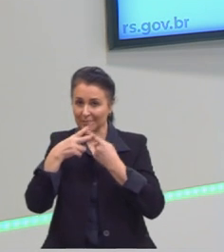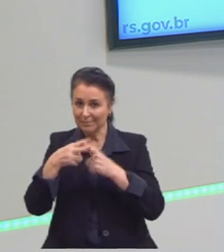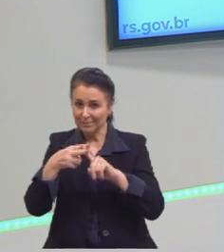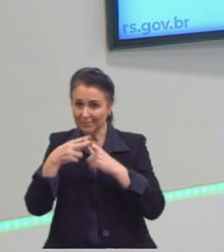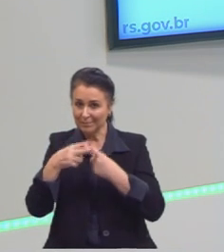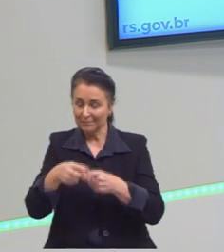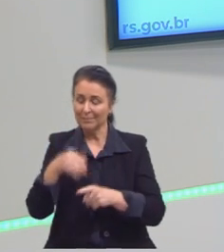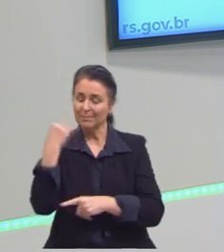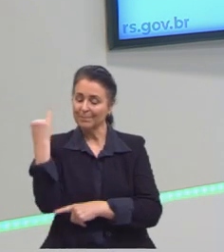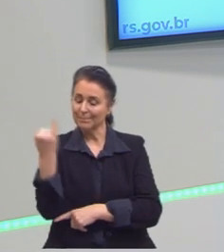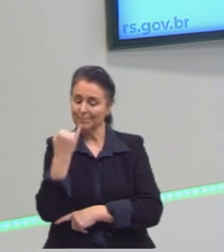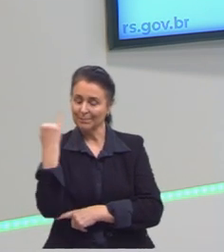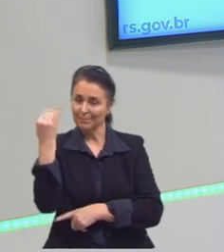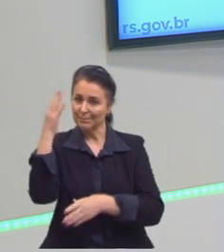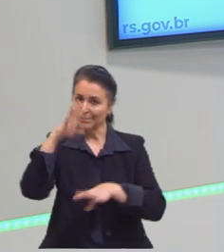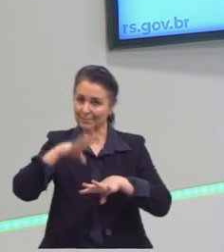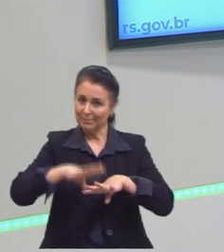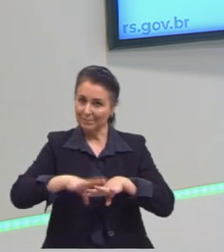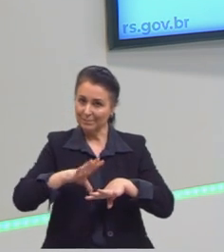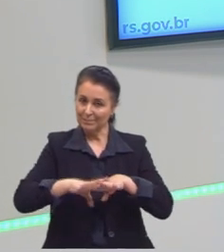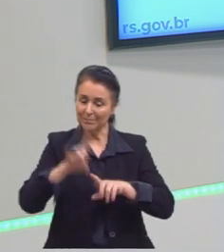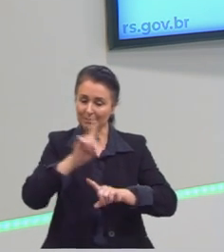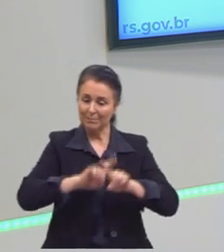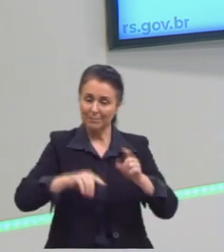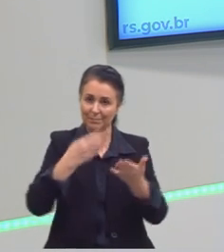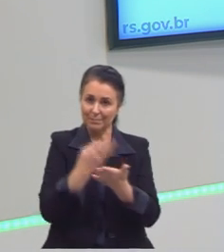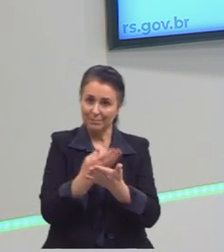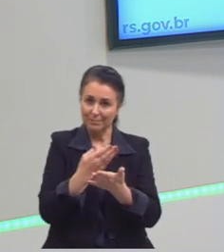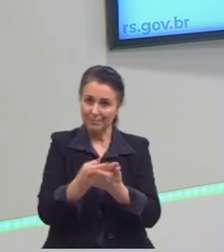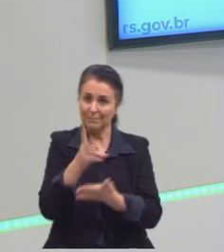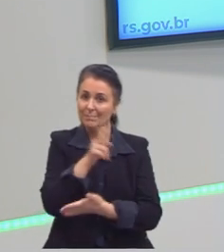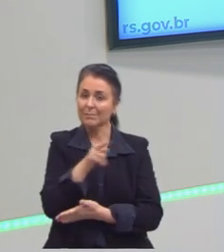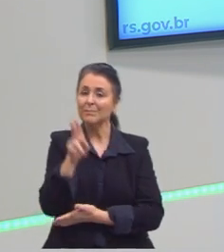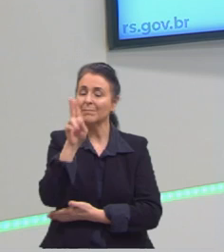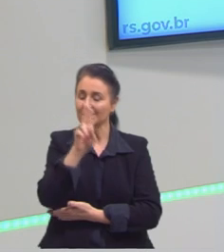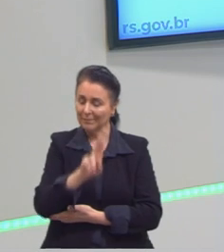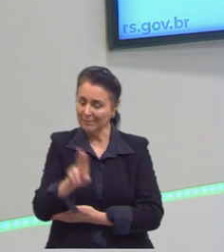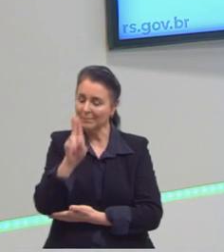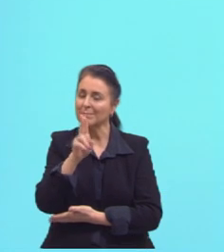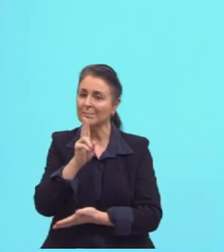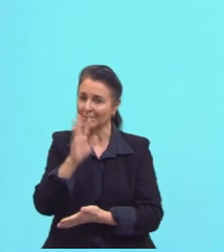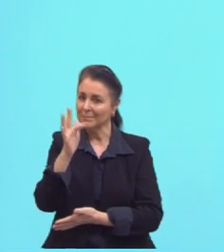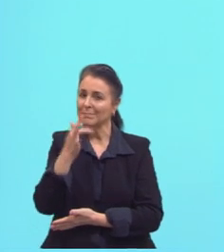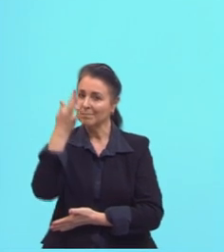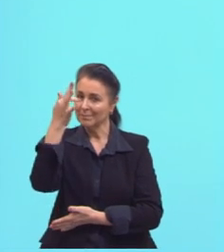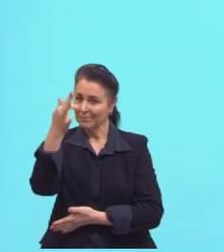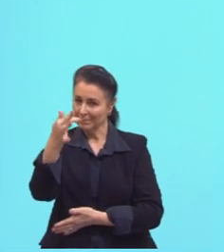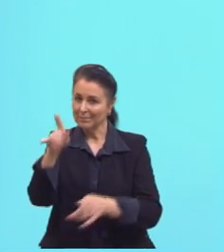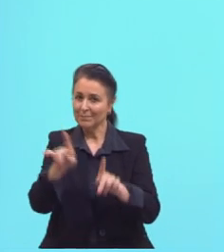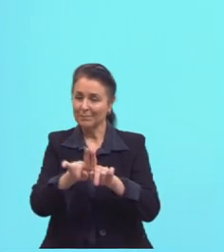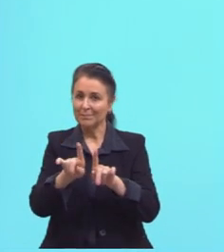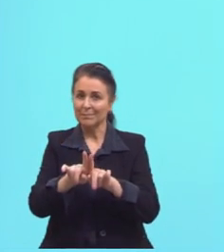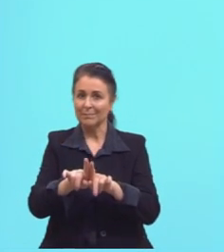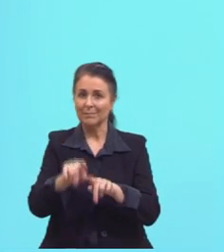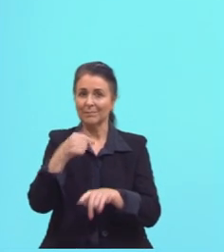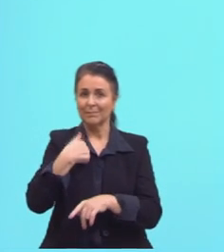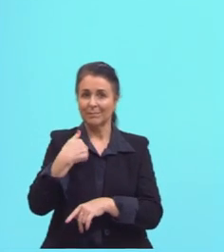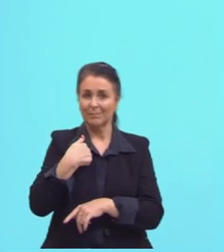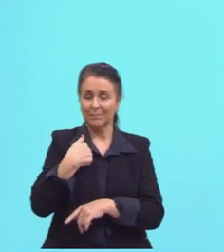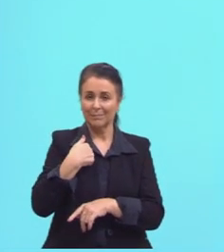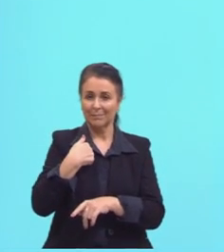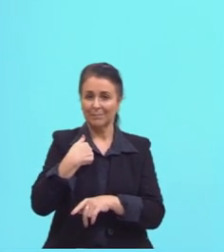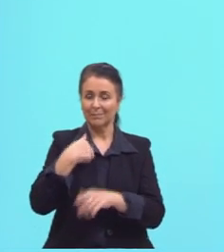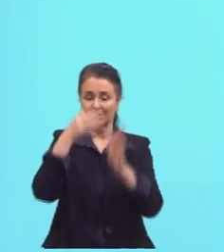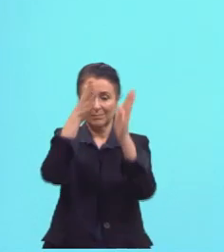muito importante na matemática. Em algumas aulas, vocês vão ver que eu vou utilizar ela com vocês. Aqui no GeoGebra, eu marquei aqueles